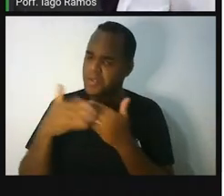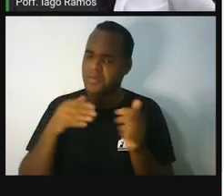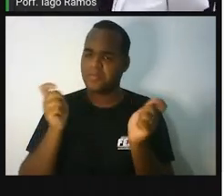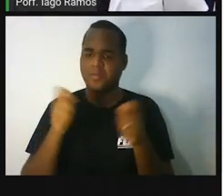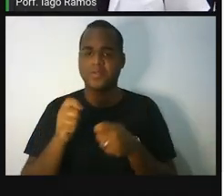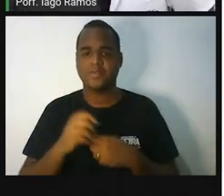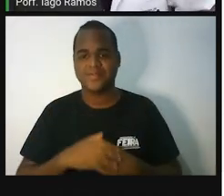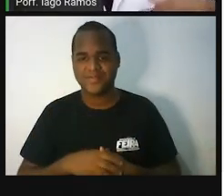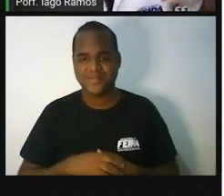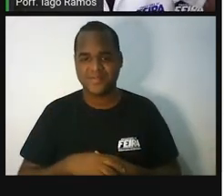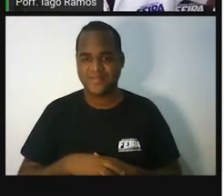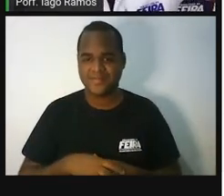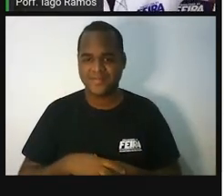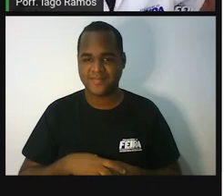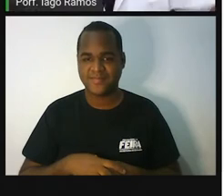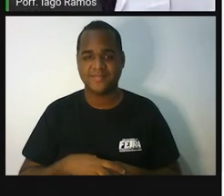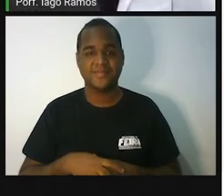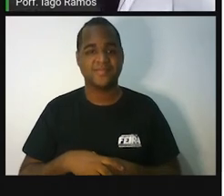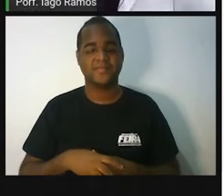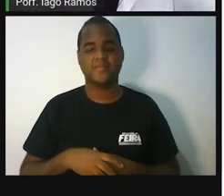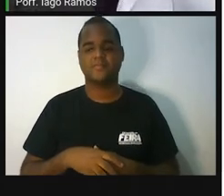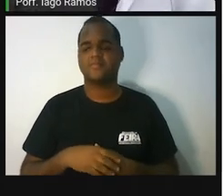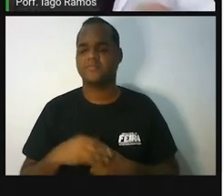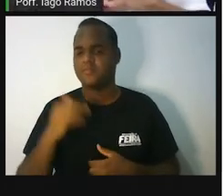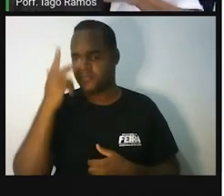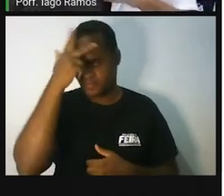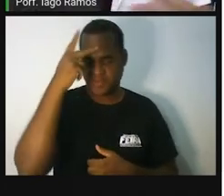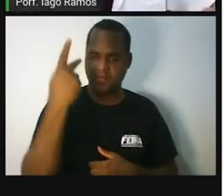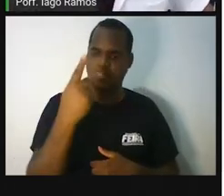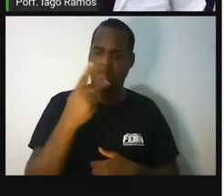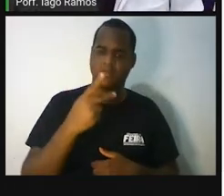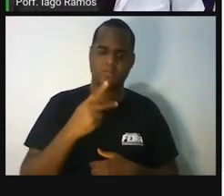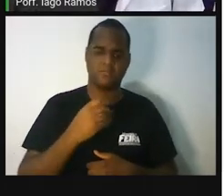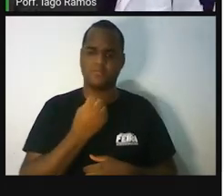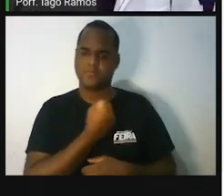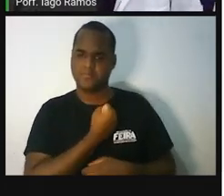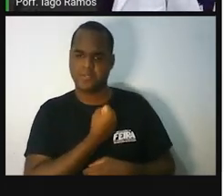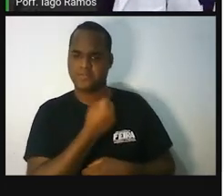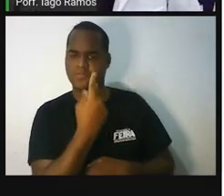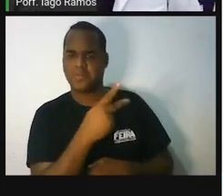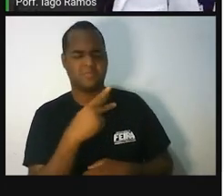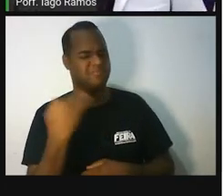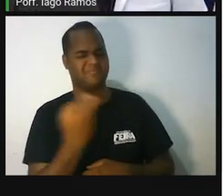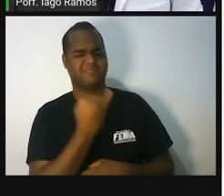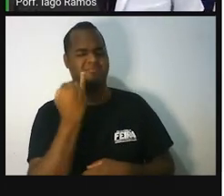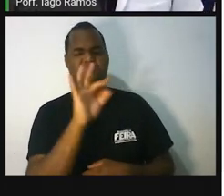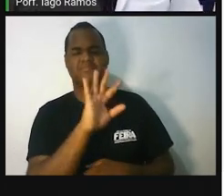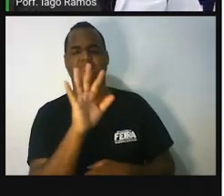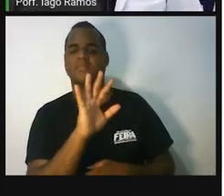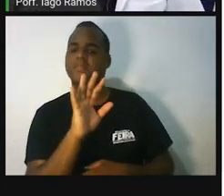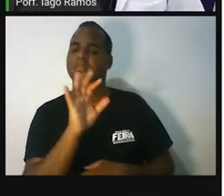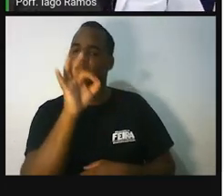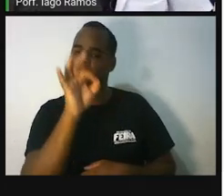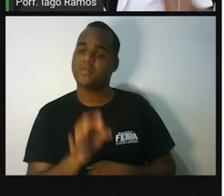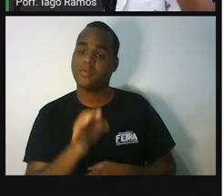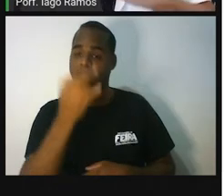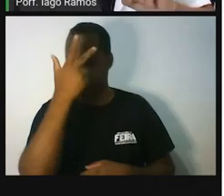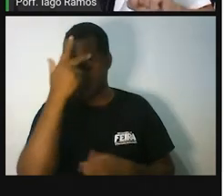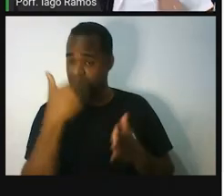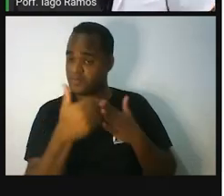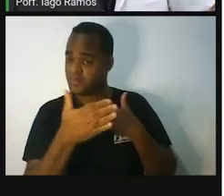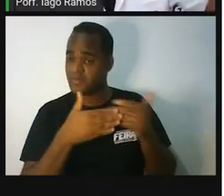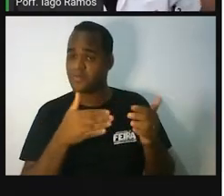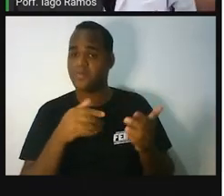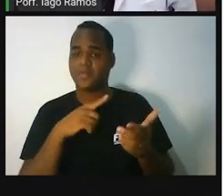Não importa o número que ela calça. Não importa. Não importa. Isso dá certo com qualquer pessoa. Um